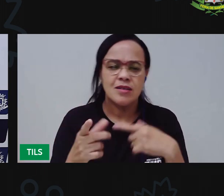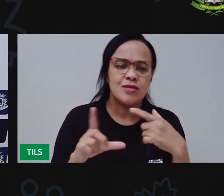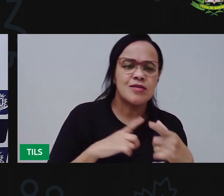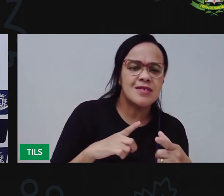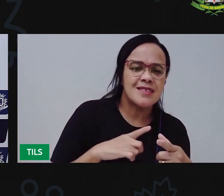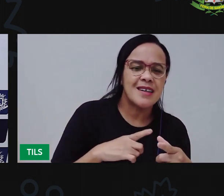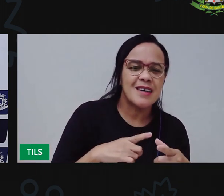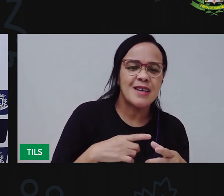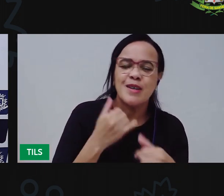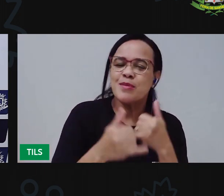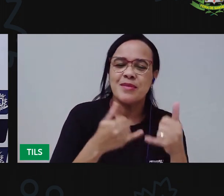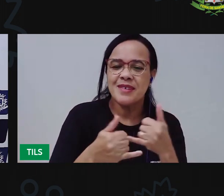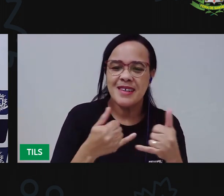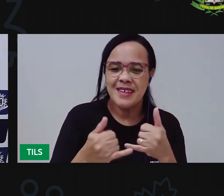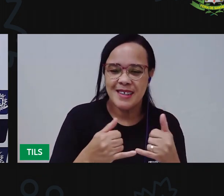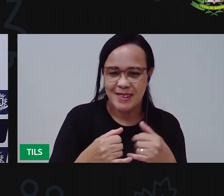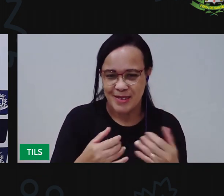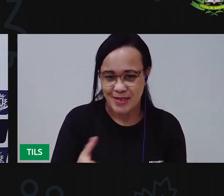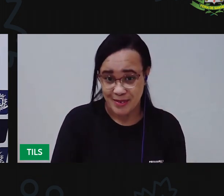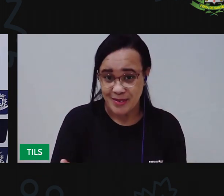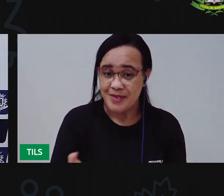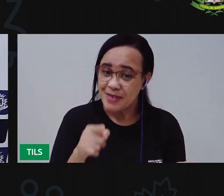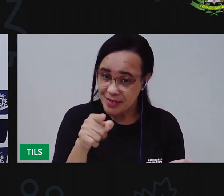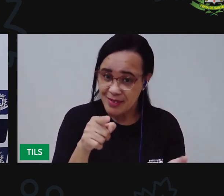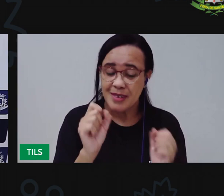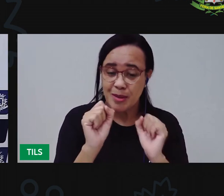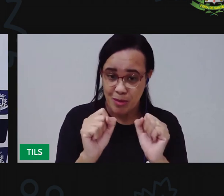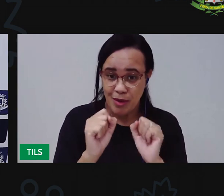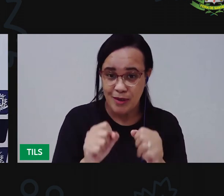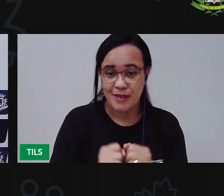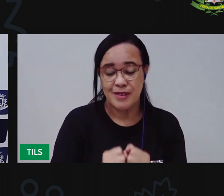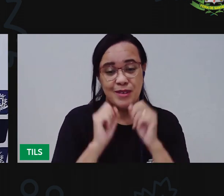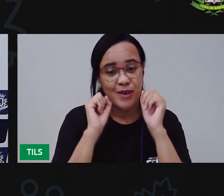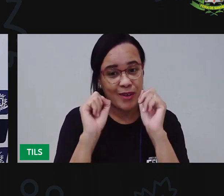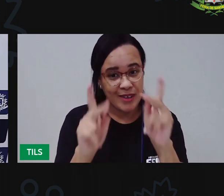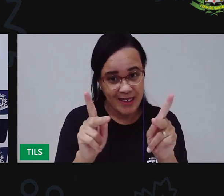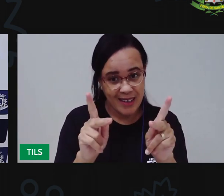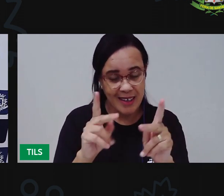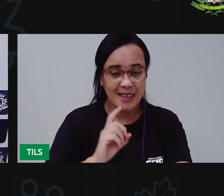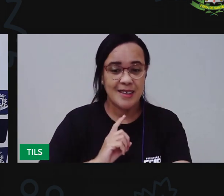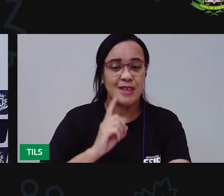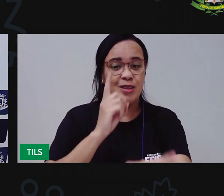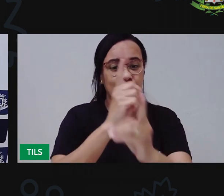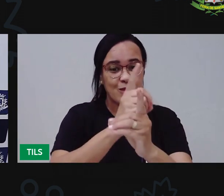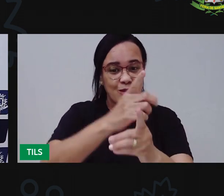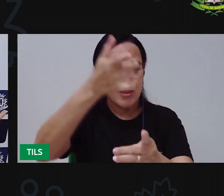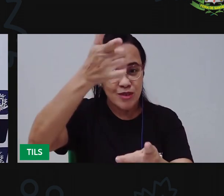Agora a gente vai se despedindo. Nos vemos no nosso próximo encontro.